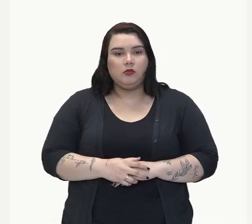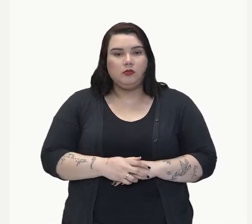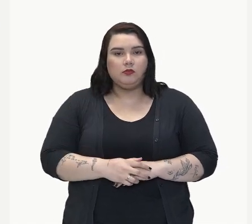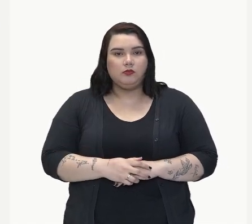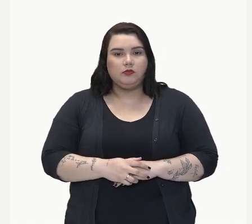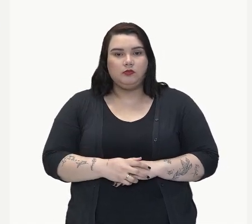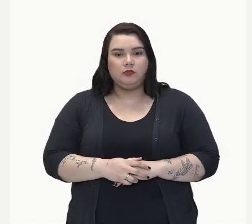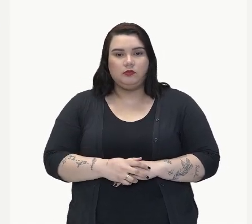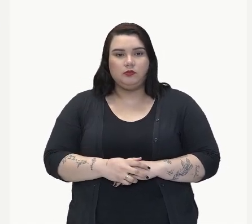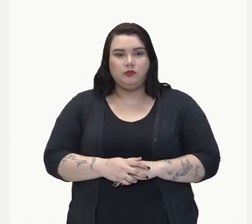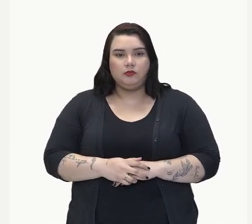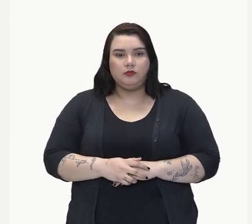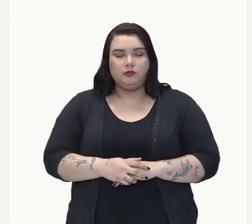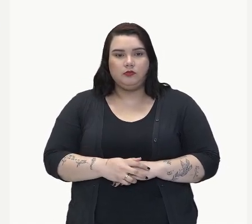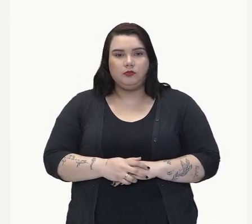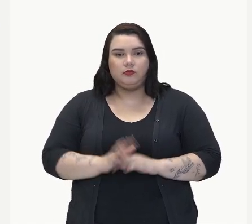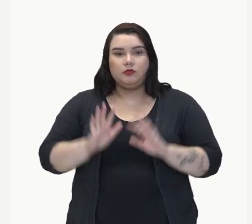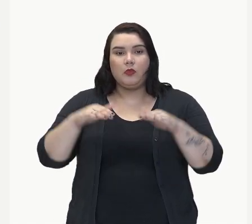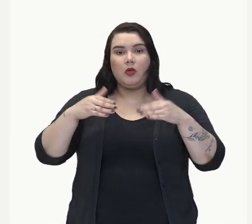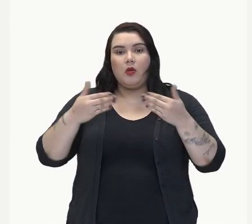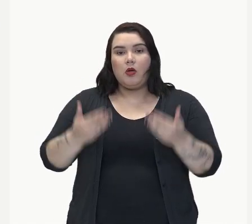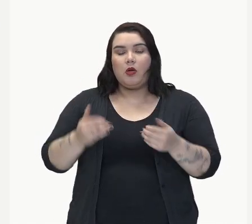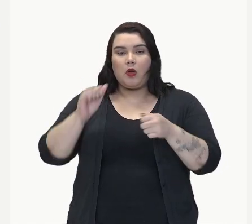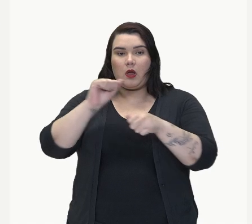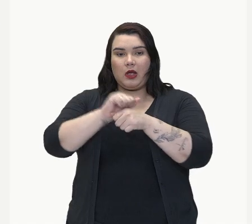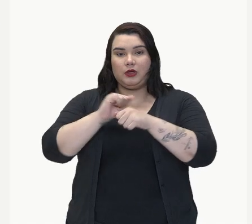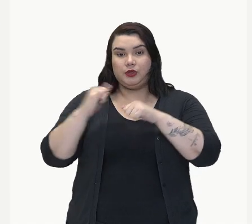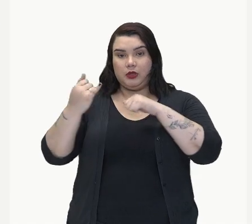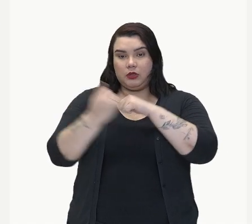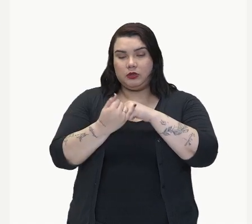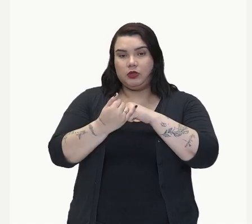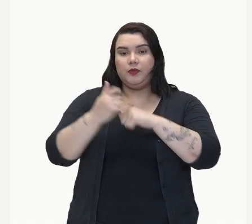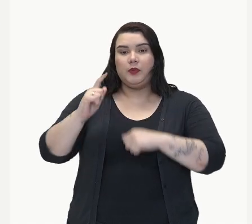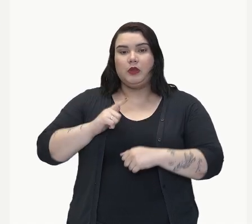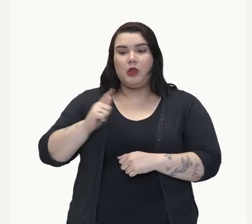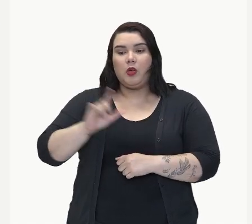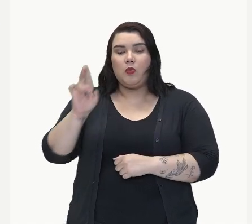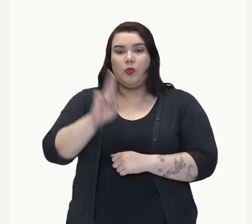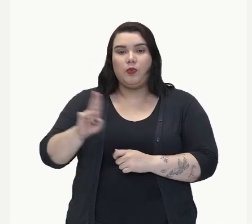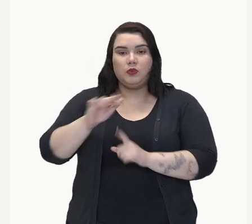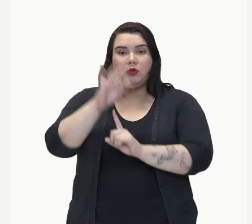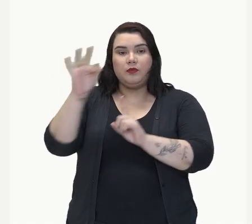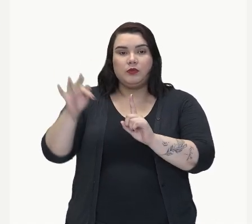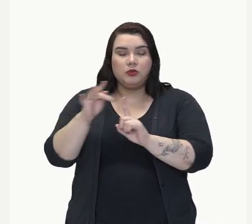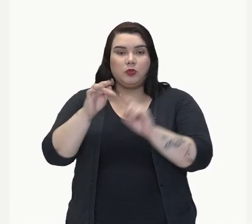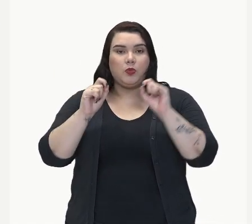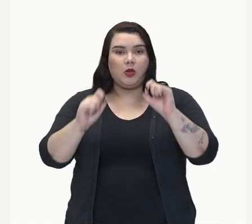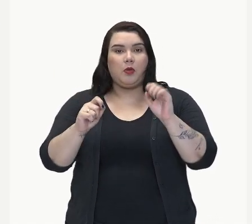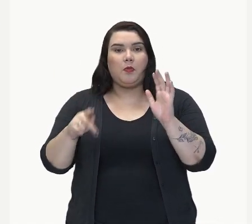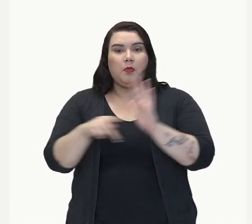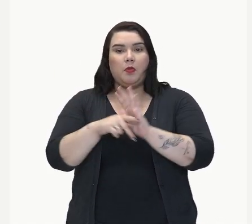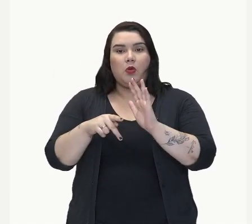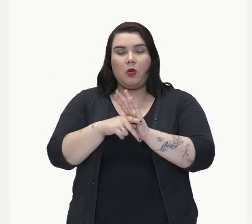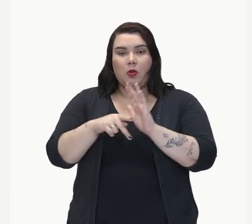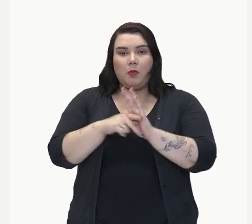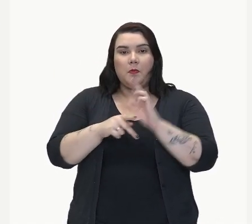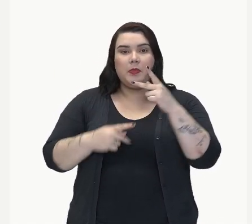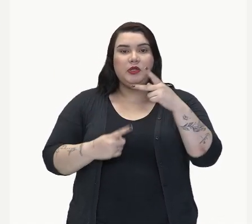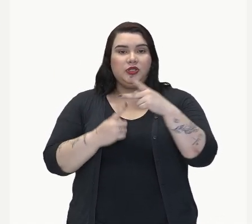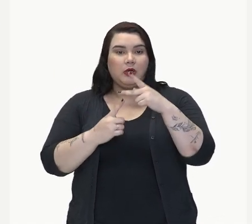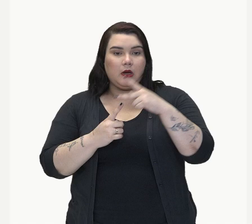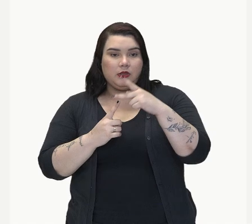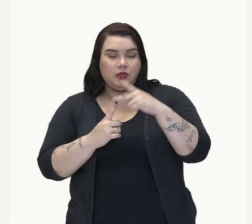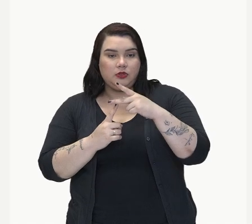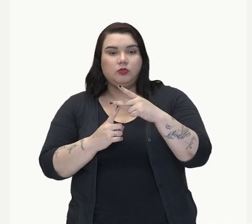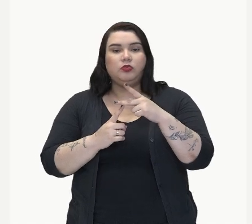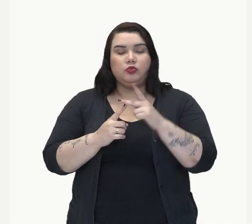Quando o adjetivo exercer a função de predicativo do sujeito, ele